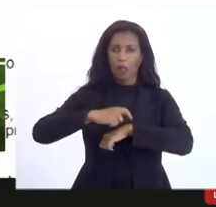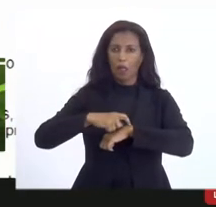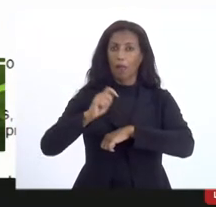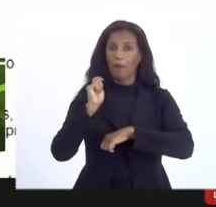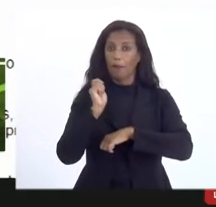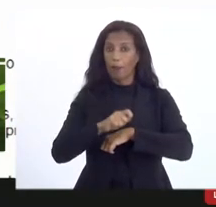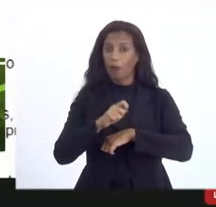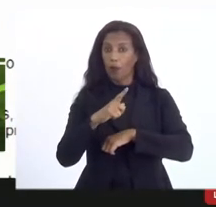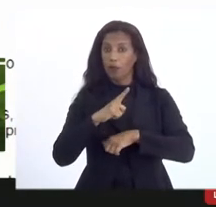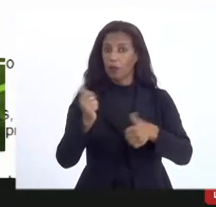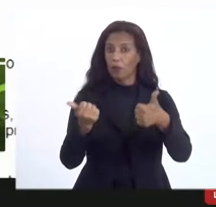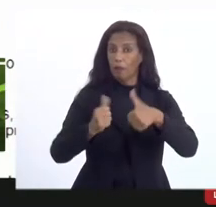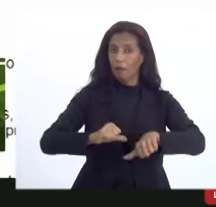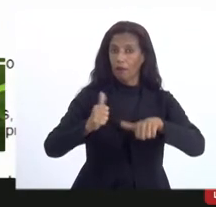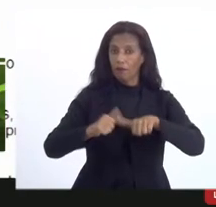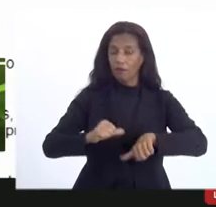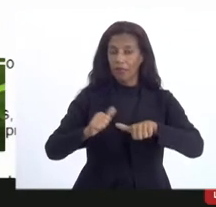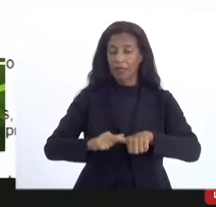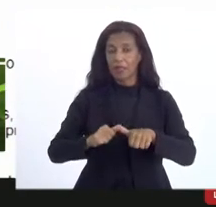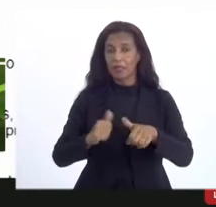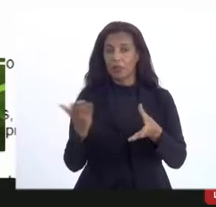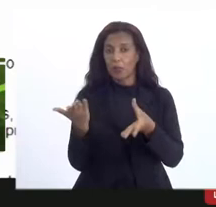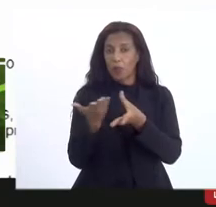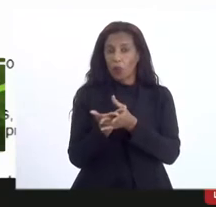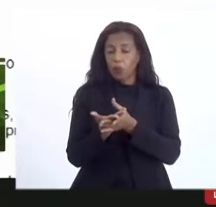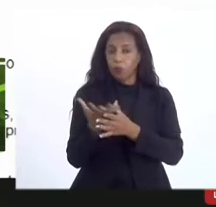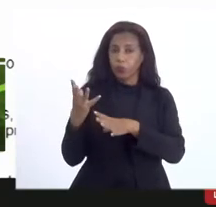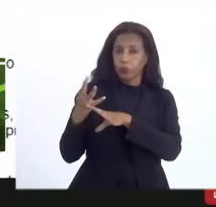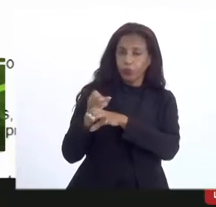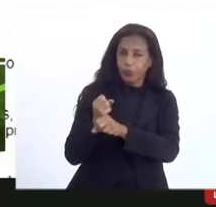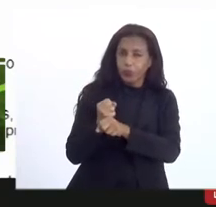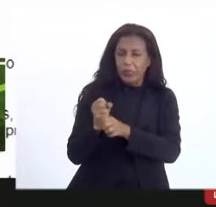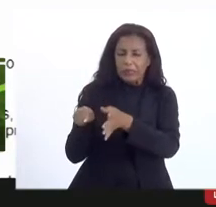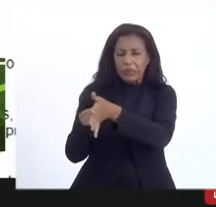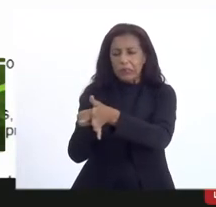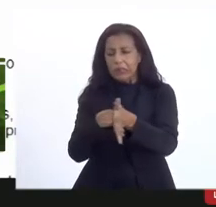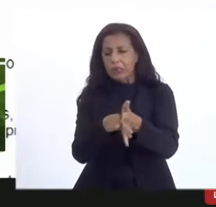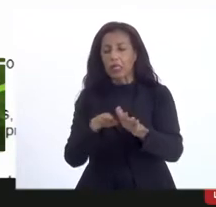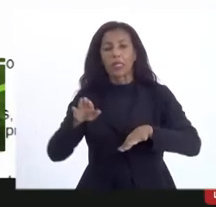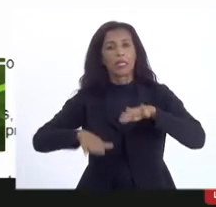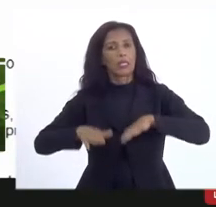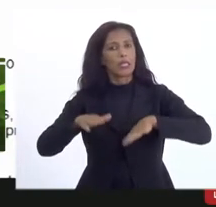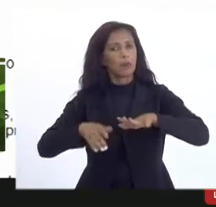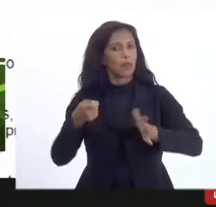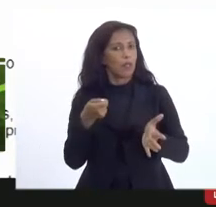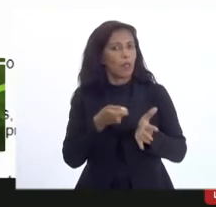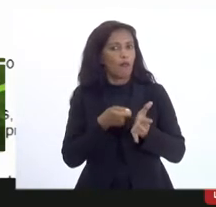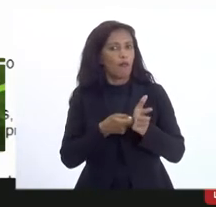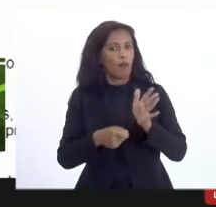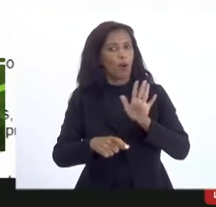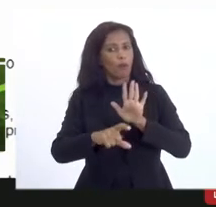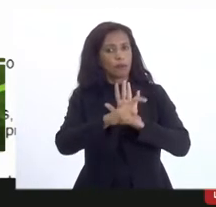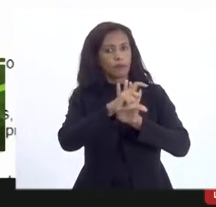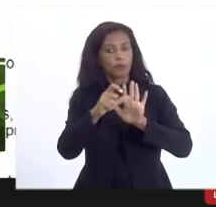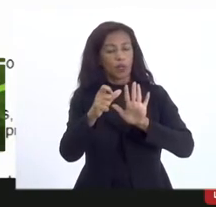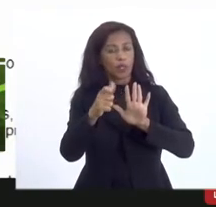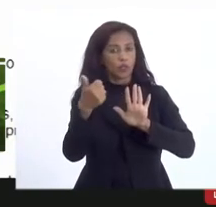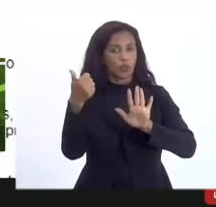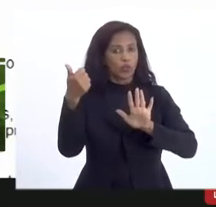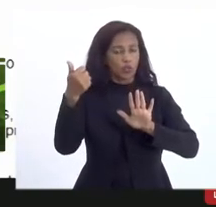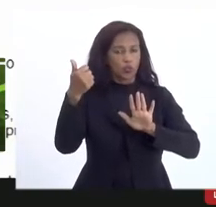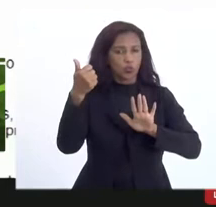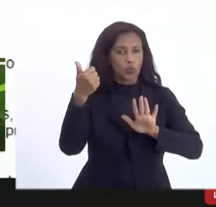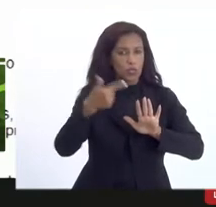ser submetidos a avaliação orçamentária processual financeira e contábil independente da forma estabelecida no artigo segundo para